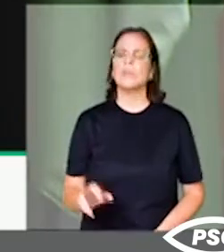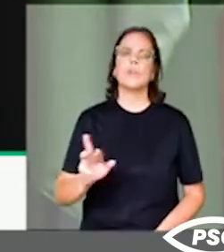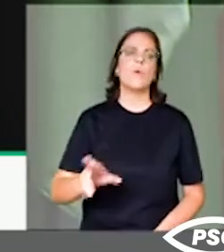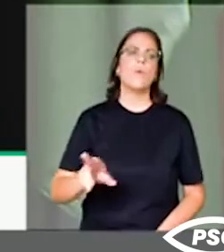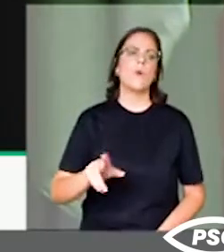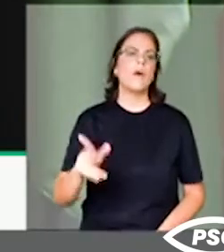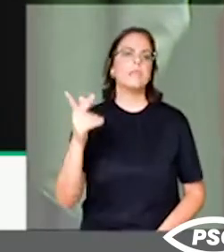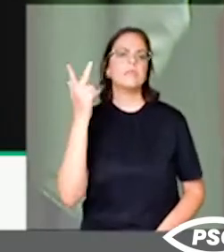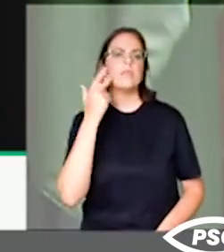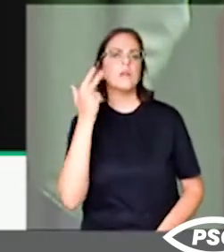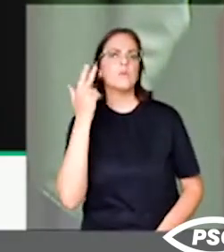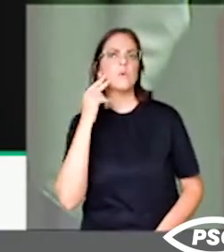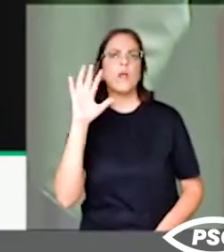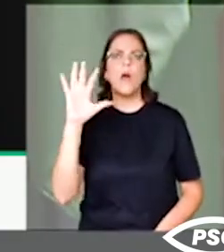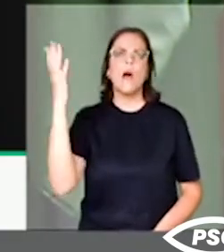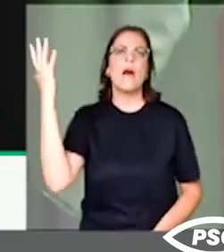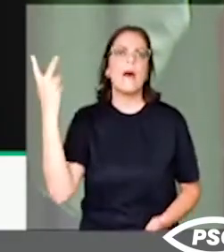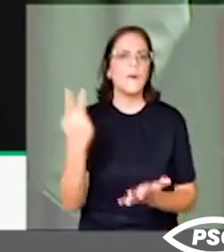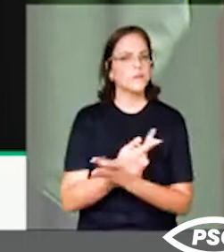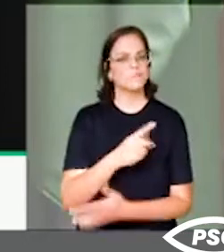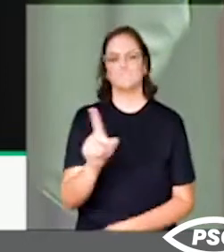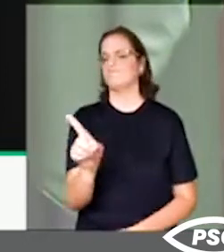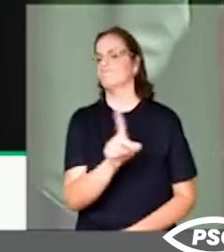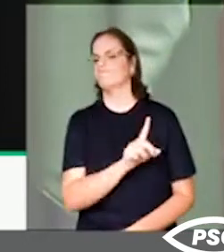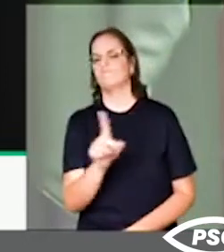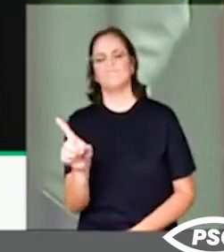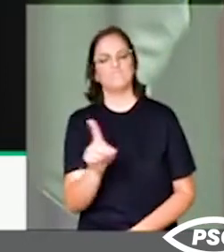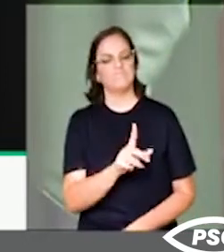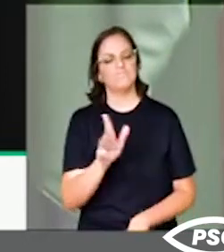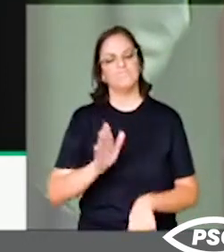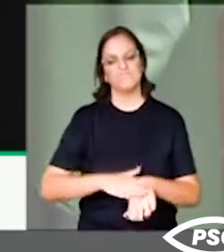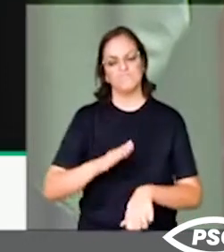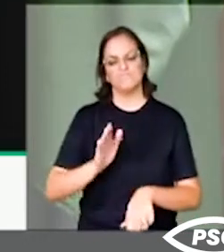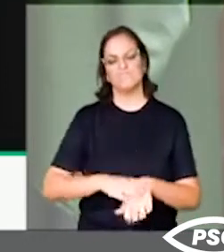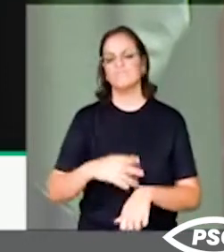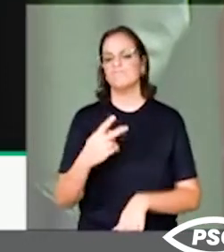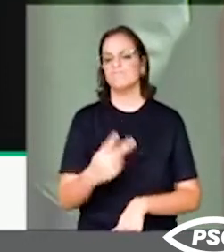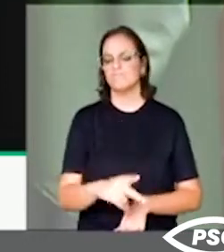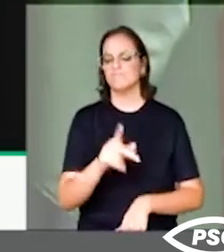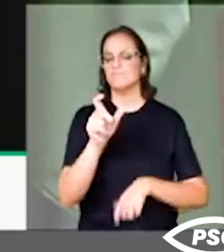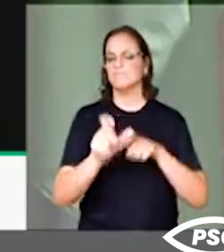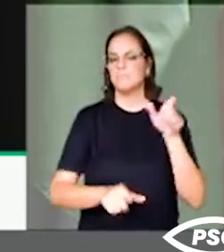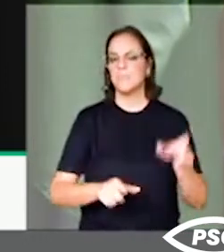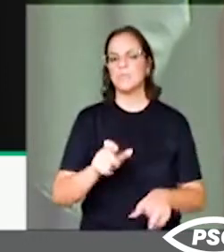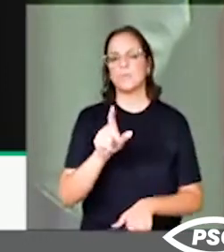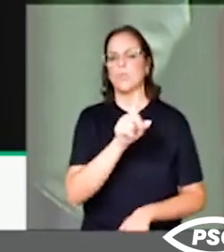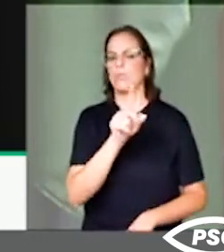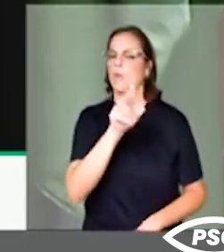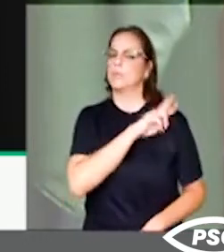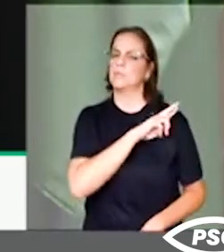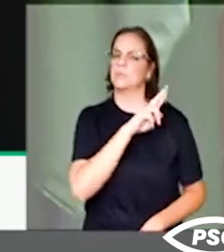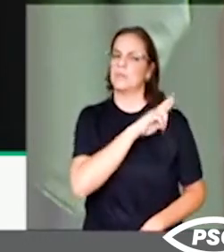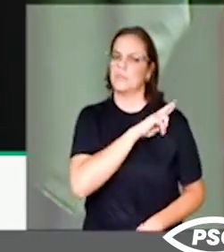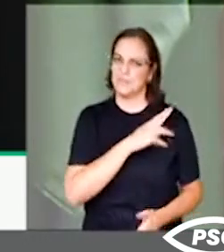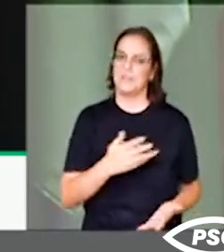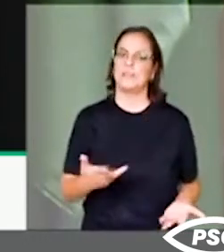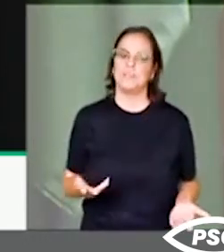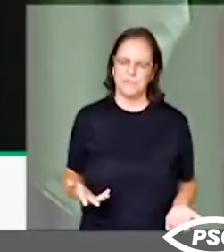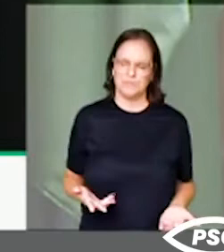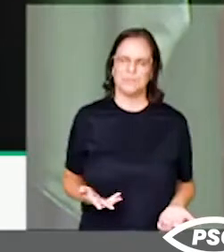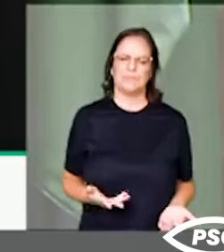porque podia ser evitado, mas sim por uma falta de responsabilidade. Que nós sabíamos e